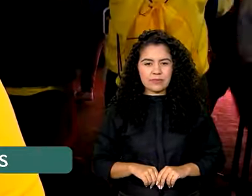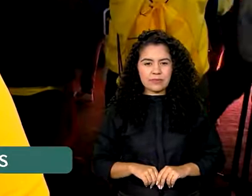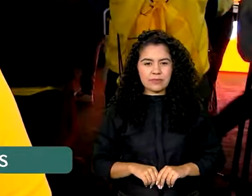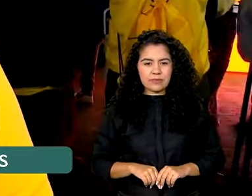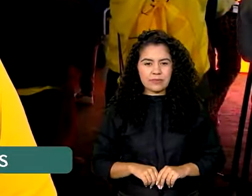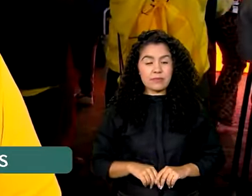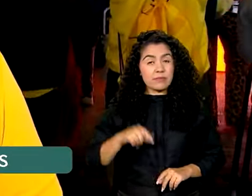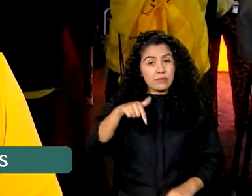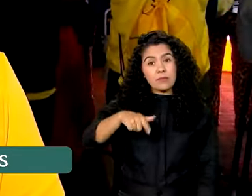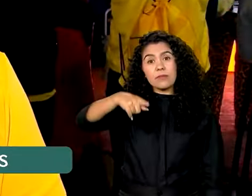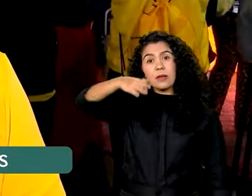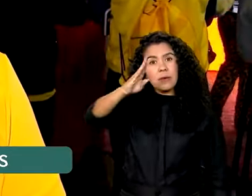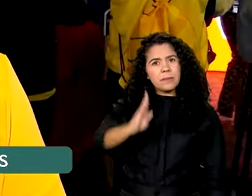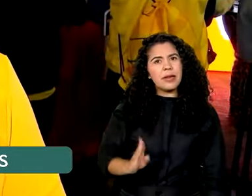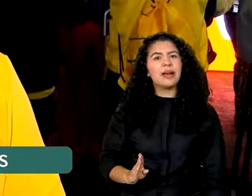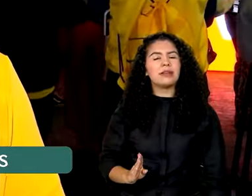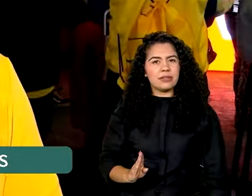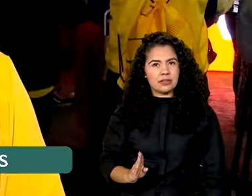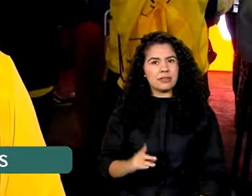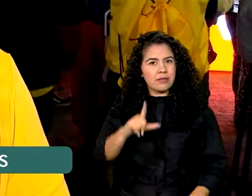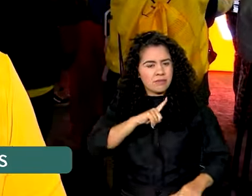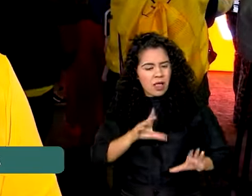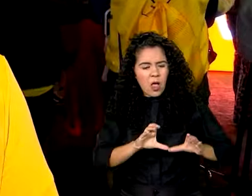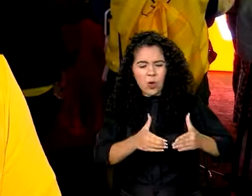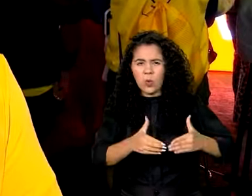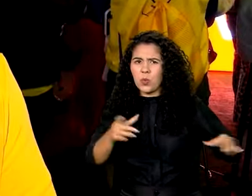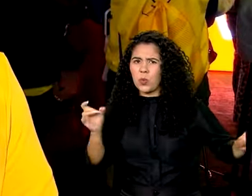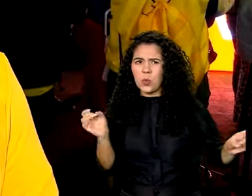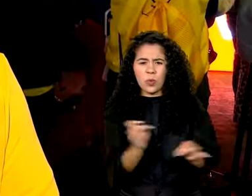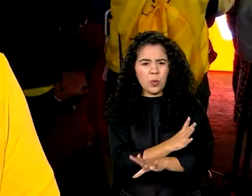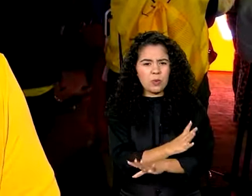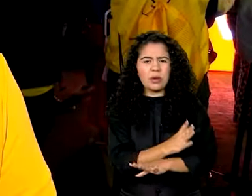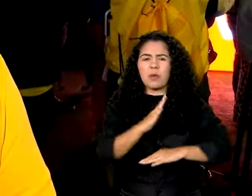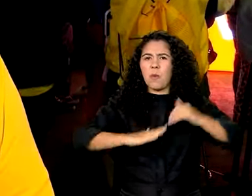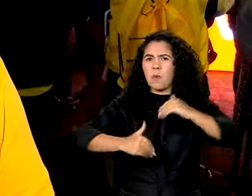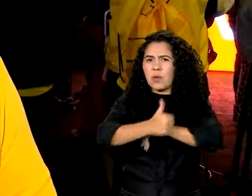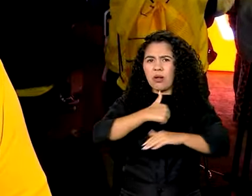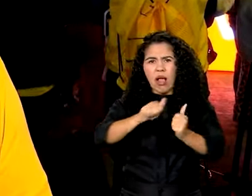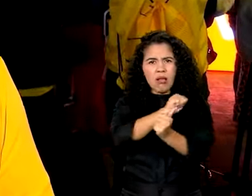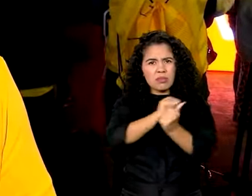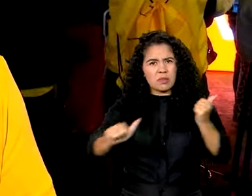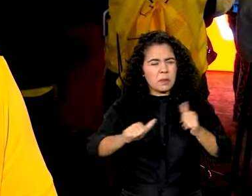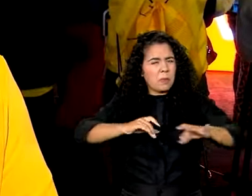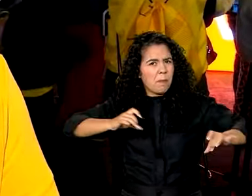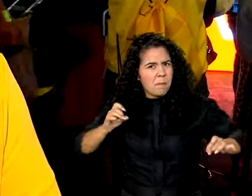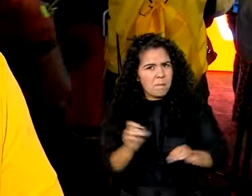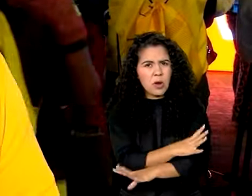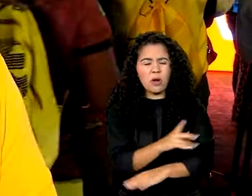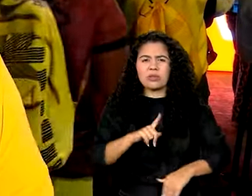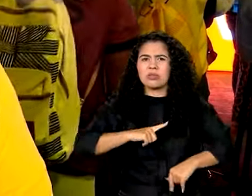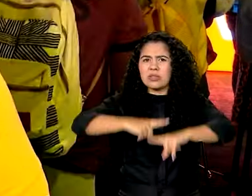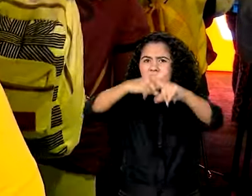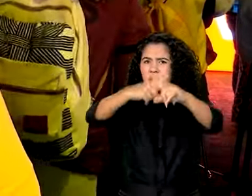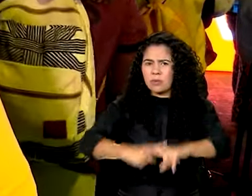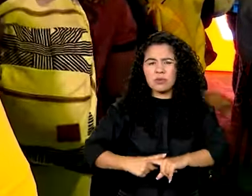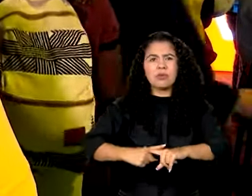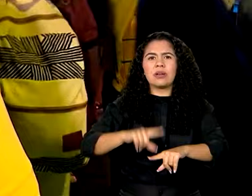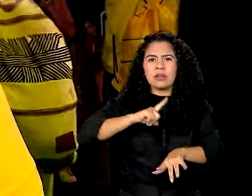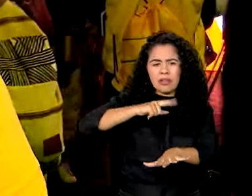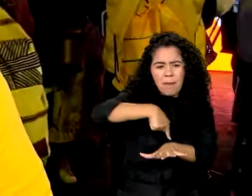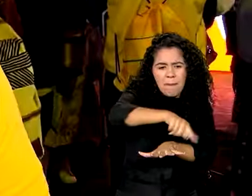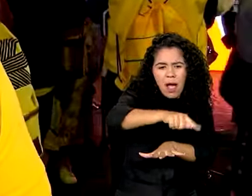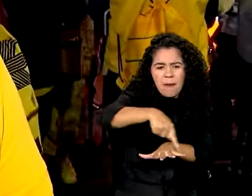O Brasil está com a sua comitiva completa, atletas preparados, atletas que despontam mundialmente em várias competições